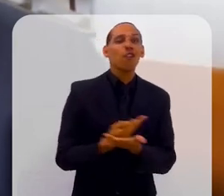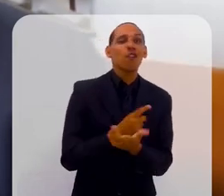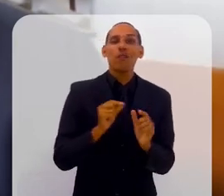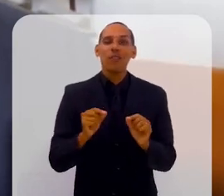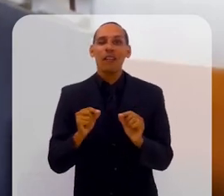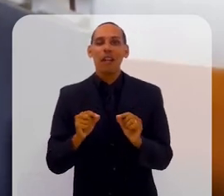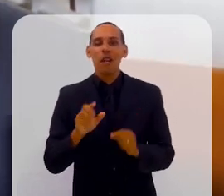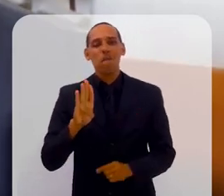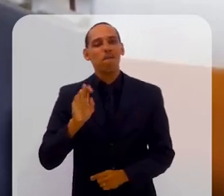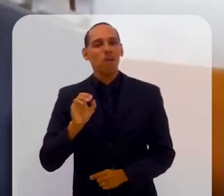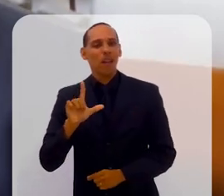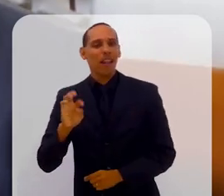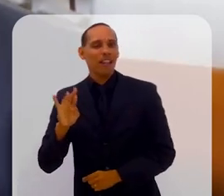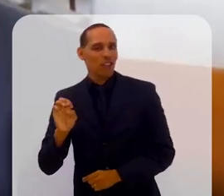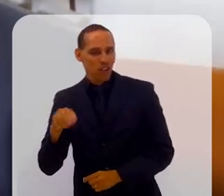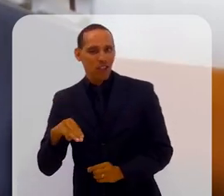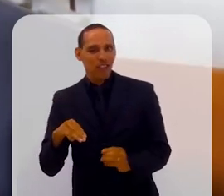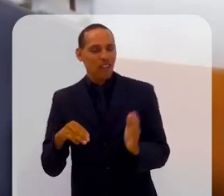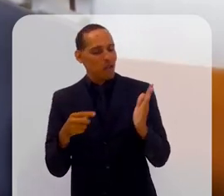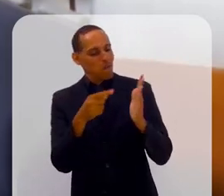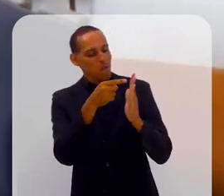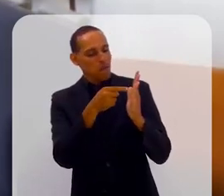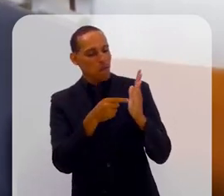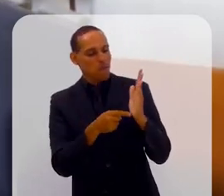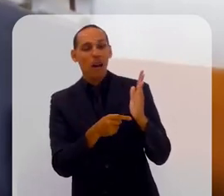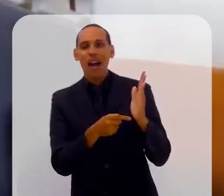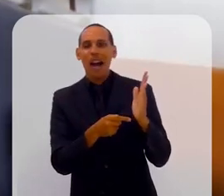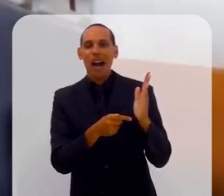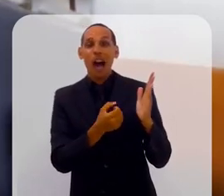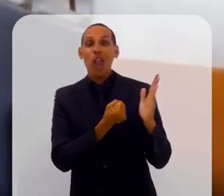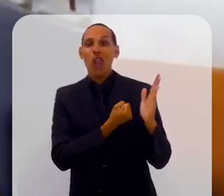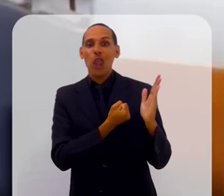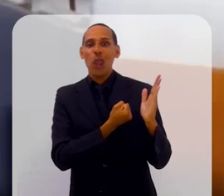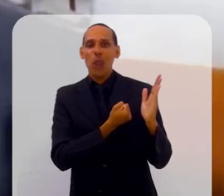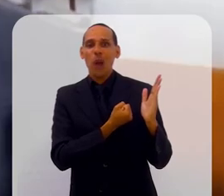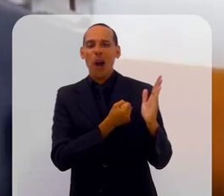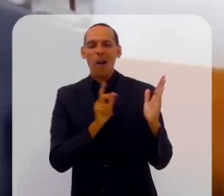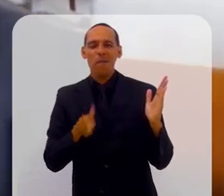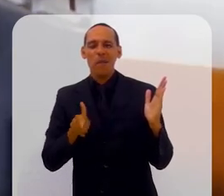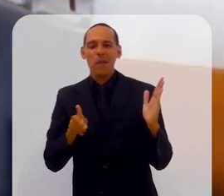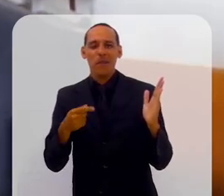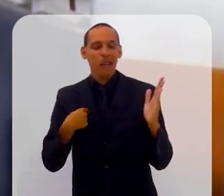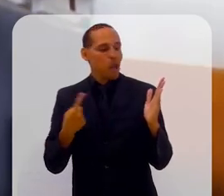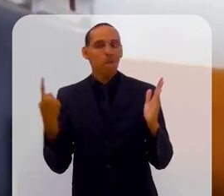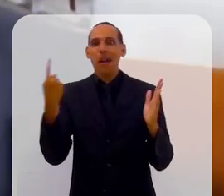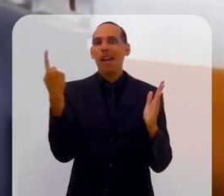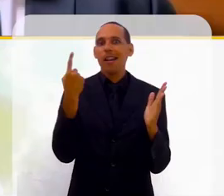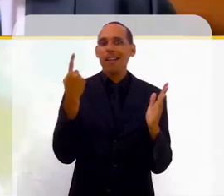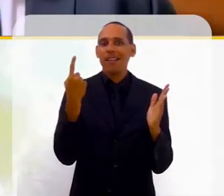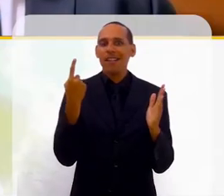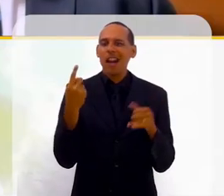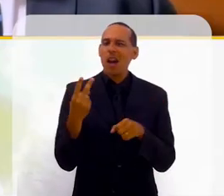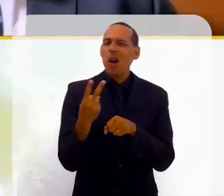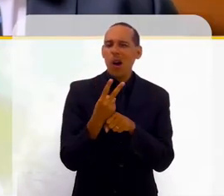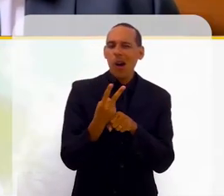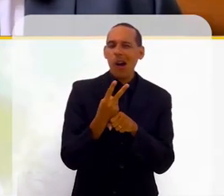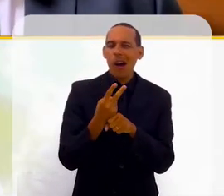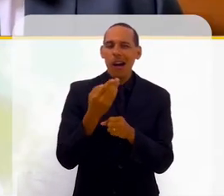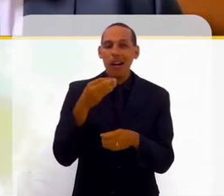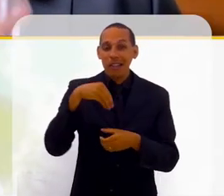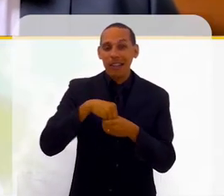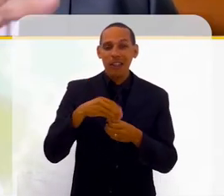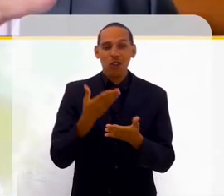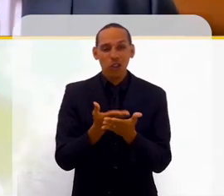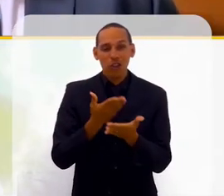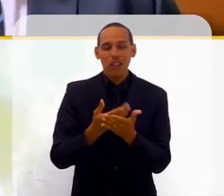resultado de boletim, né? Então, o primeiro boletim era o primeiro da turma. E assim foi durante dois anos que eu estudei lá. Eu acho que duas oportunidades eu